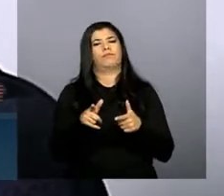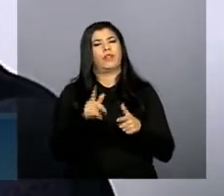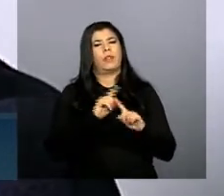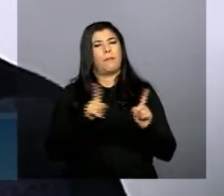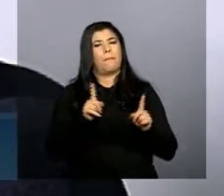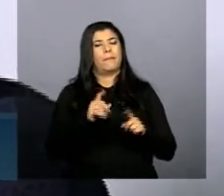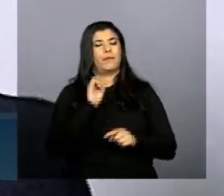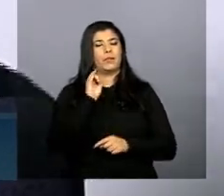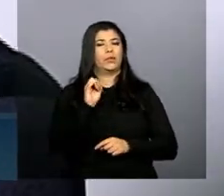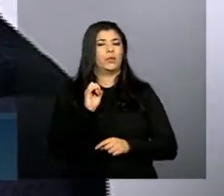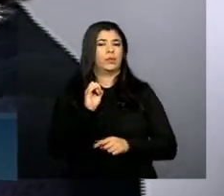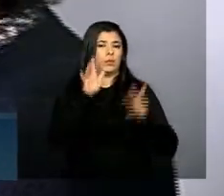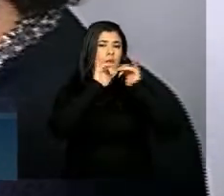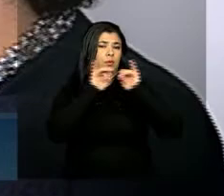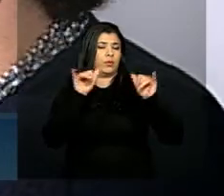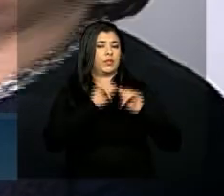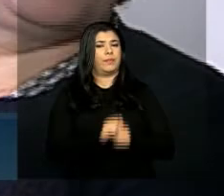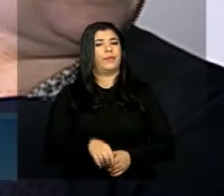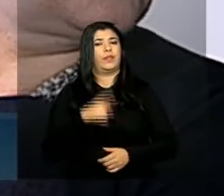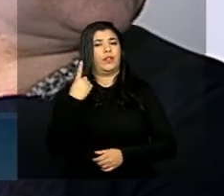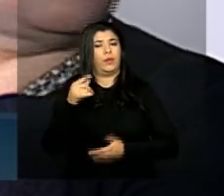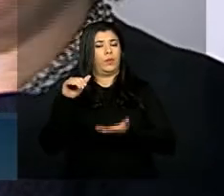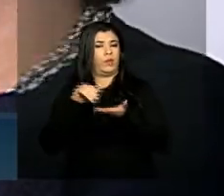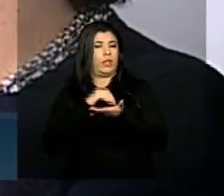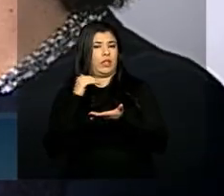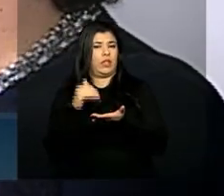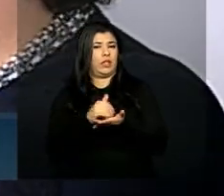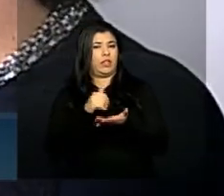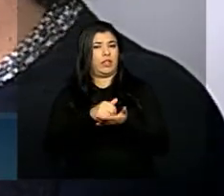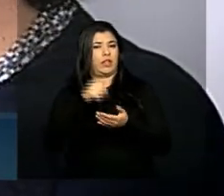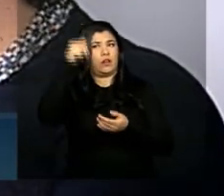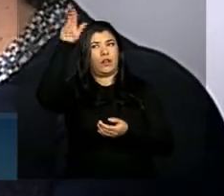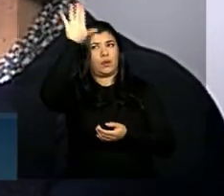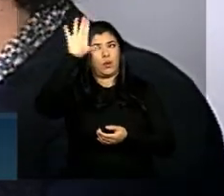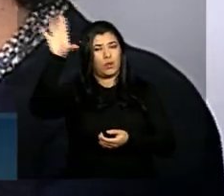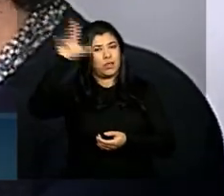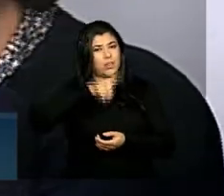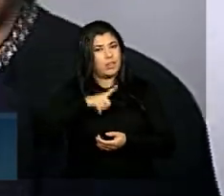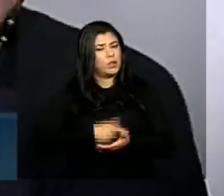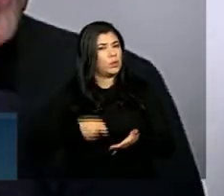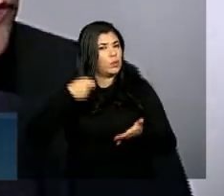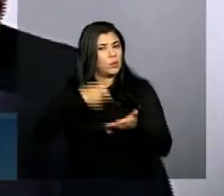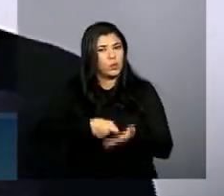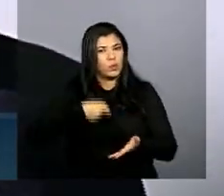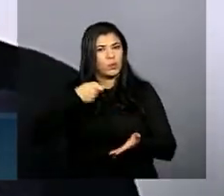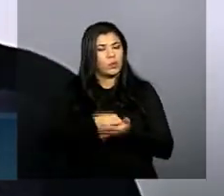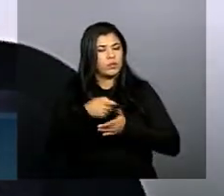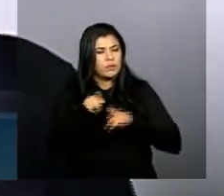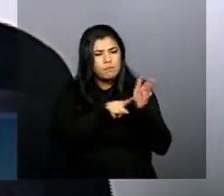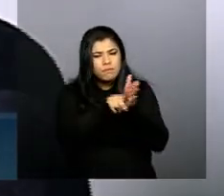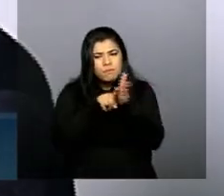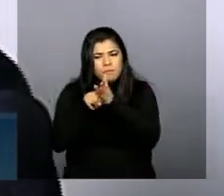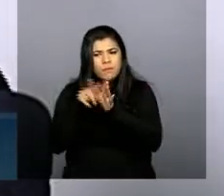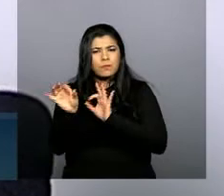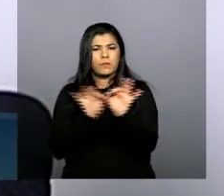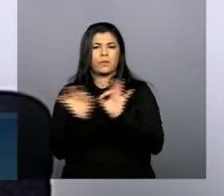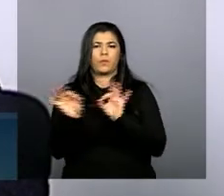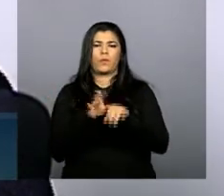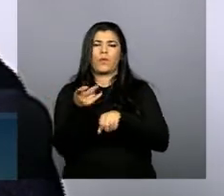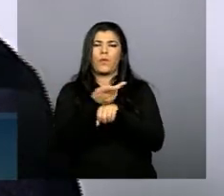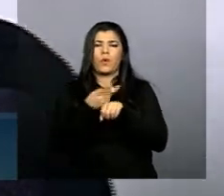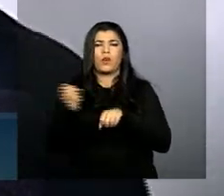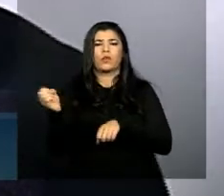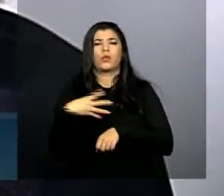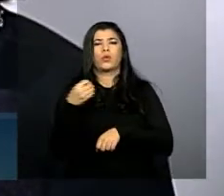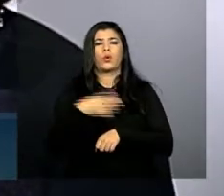opção e formação os secretários do Nordeste estão completamente engajados nas suas falas procurando soluções e obviamente começando um novo